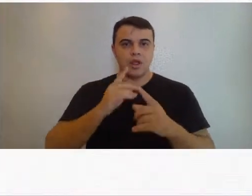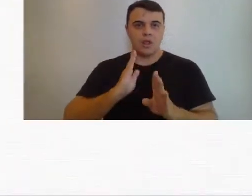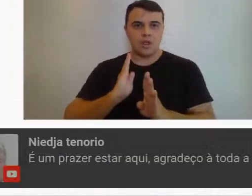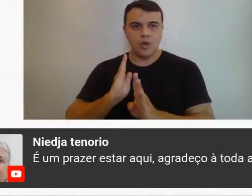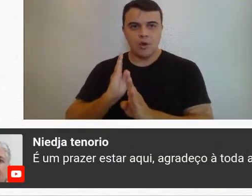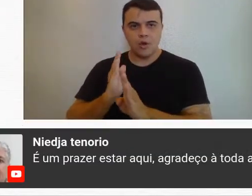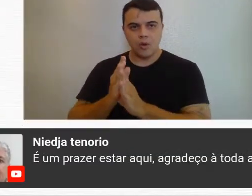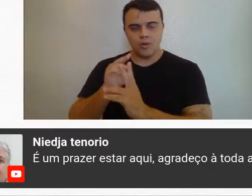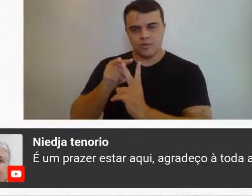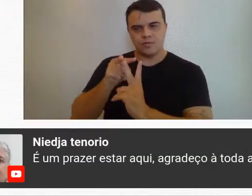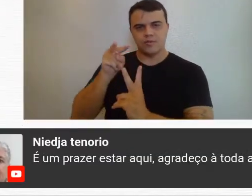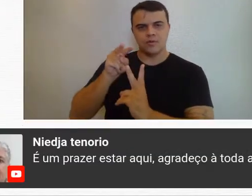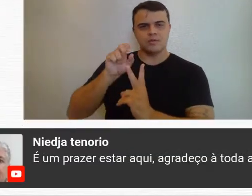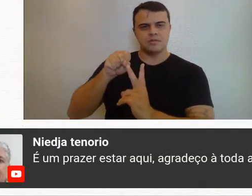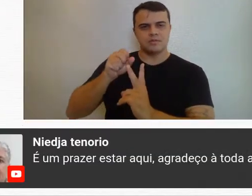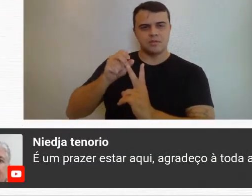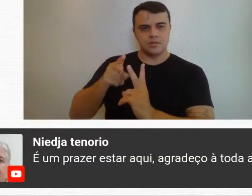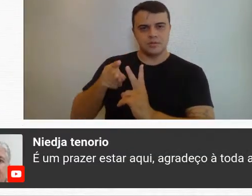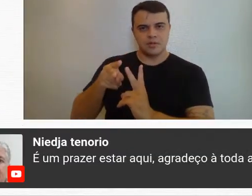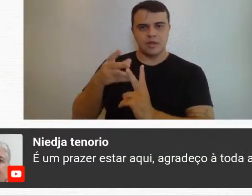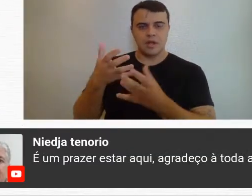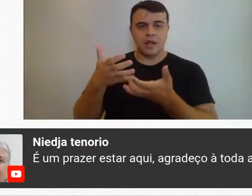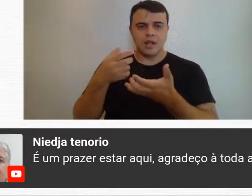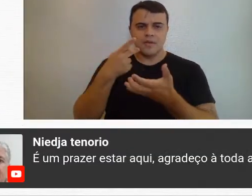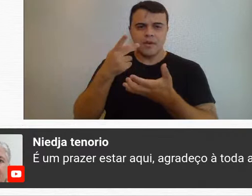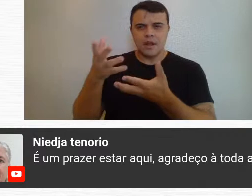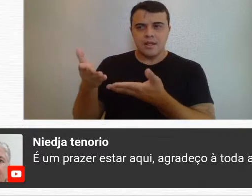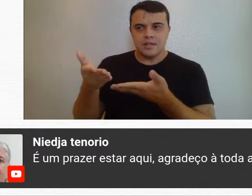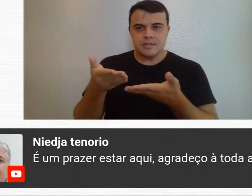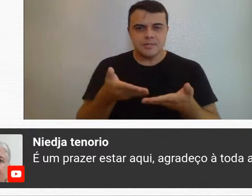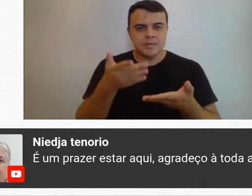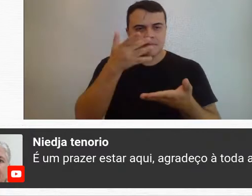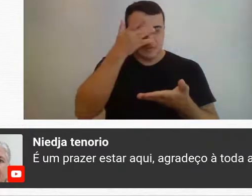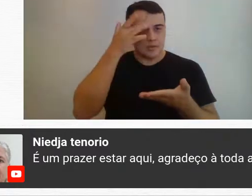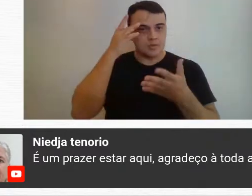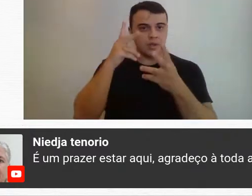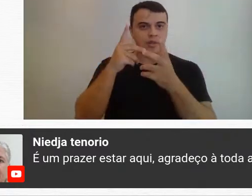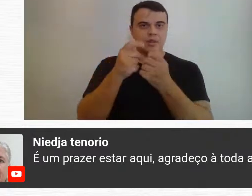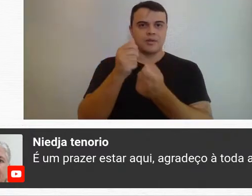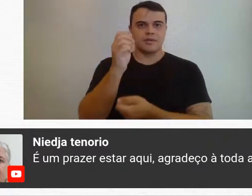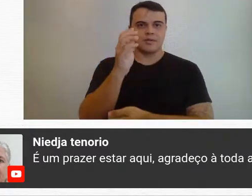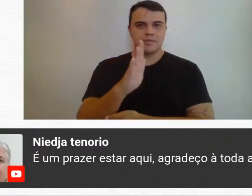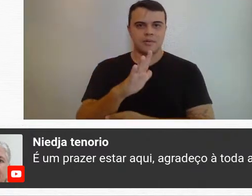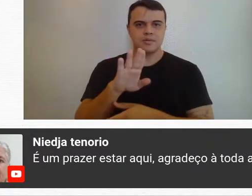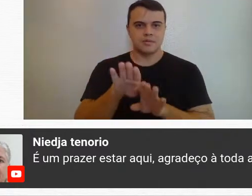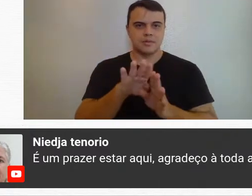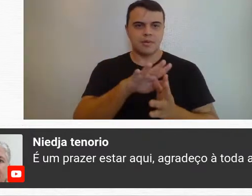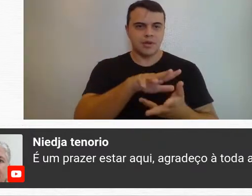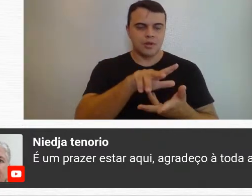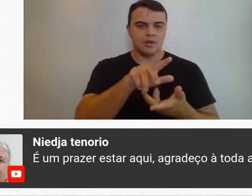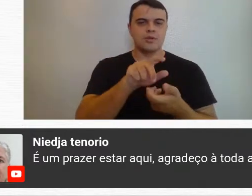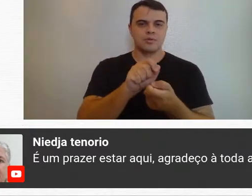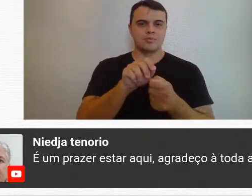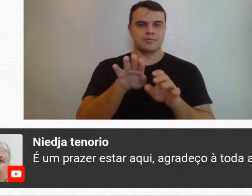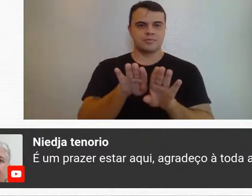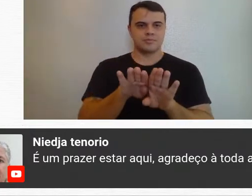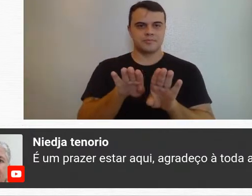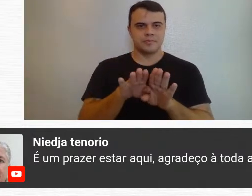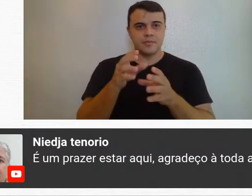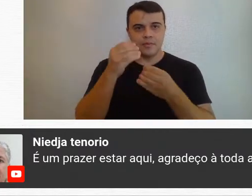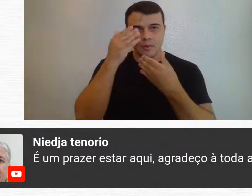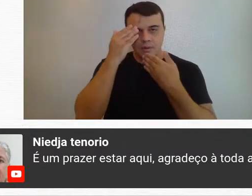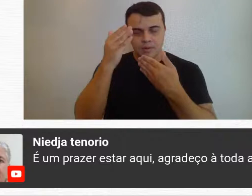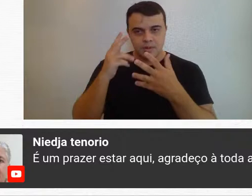formato online, que a gente consegue receber pessoas do Brasil inteiro, até do mundo inteiro. Então, muito